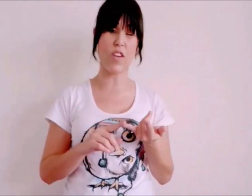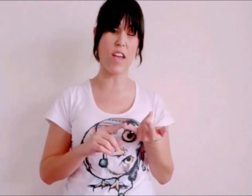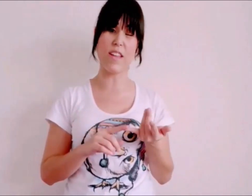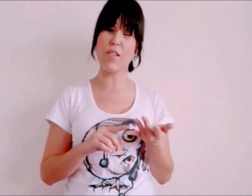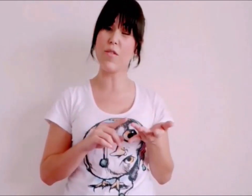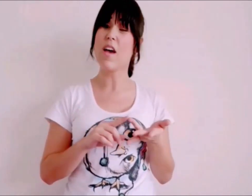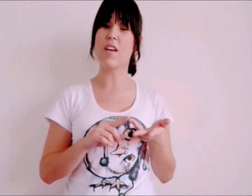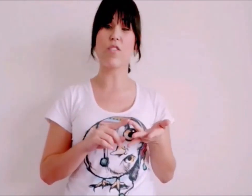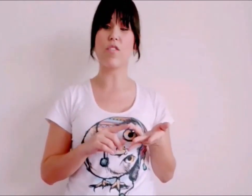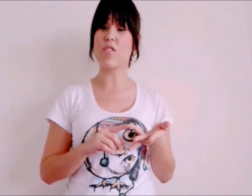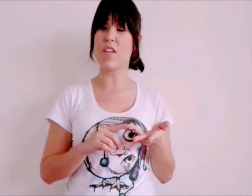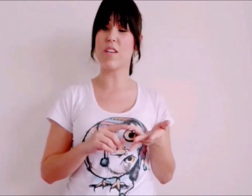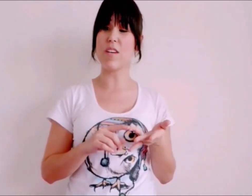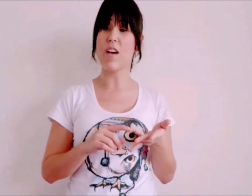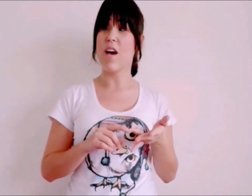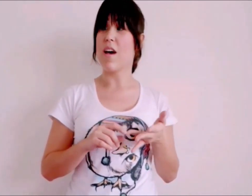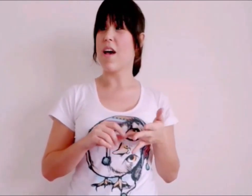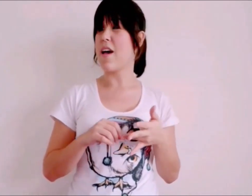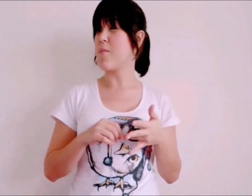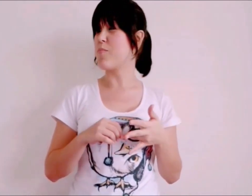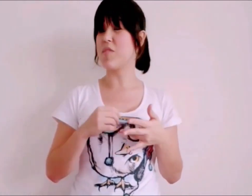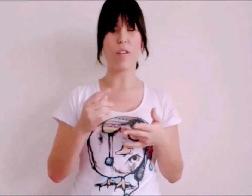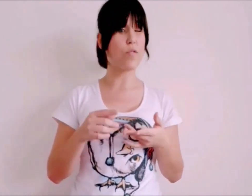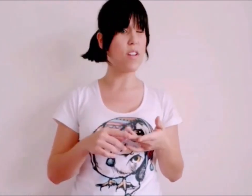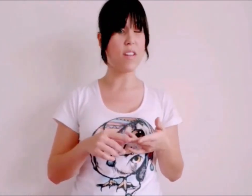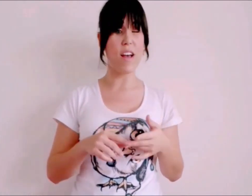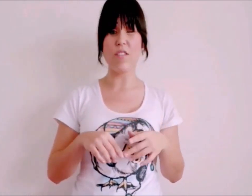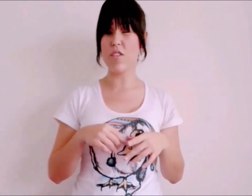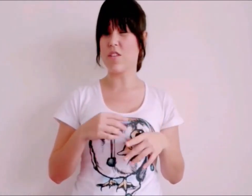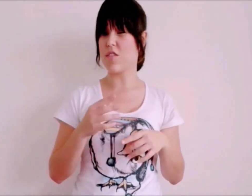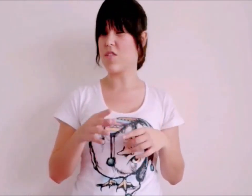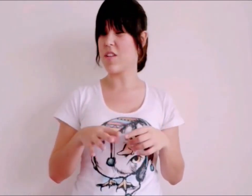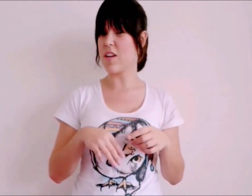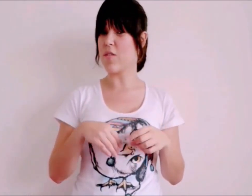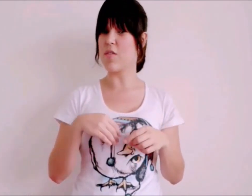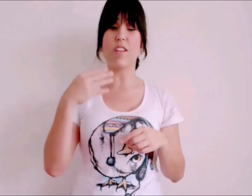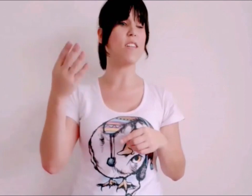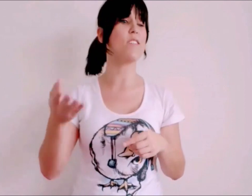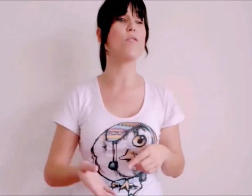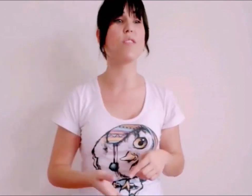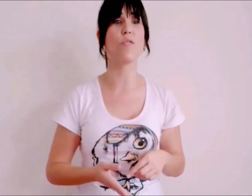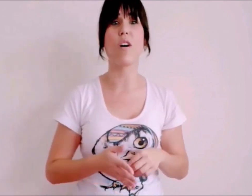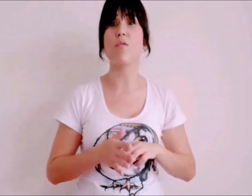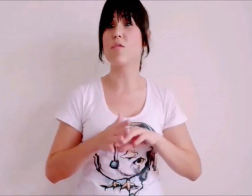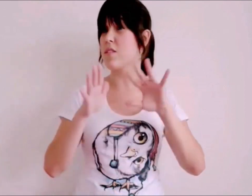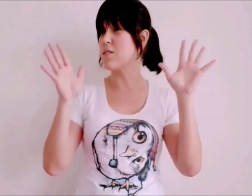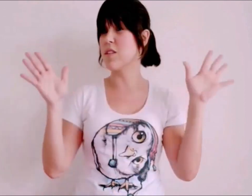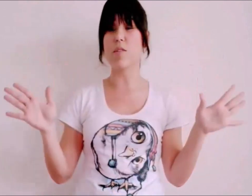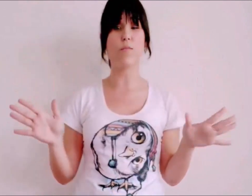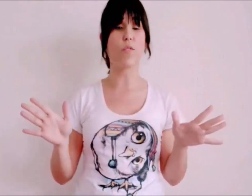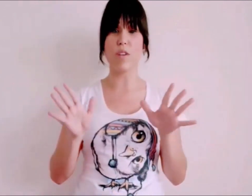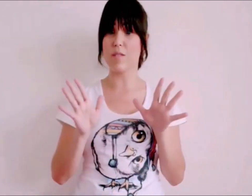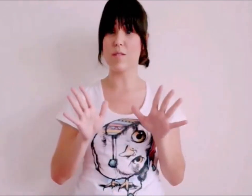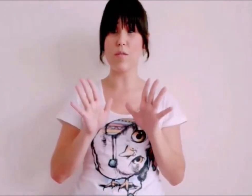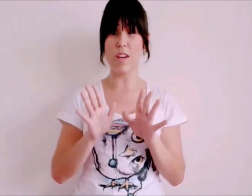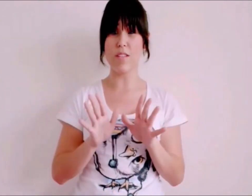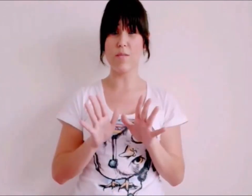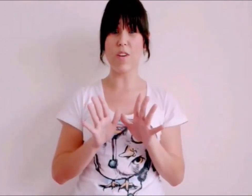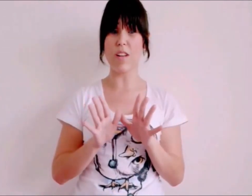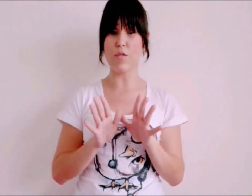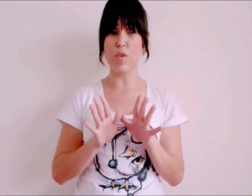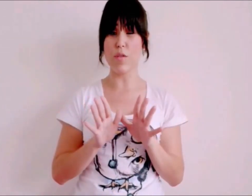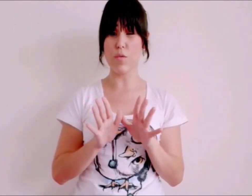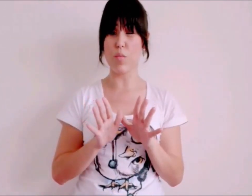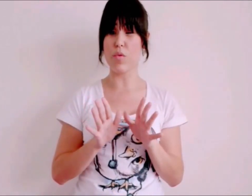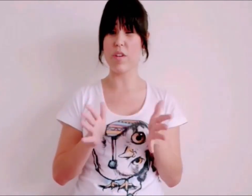gente tenha gênero, que a gente tenha sexualidade, que a gente tenha orientação sexual, vocês não